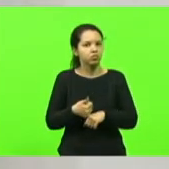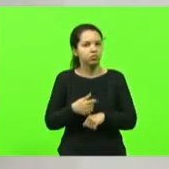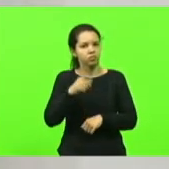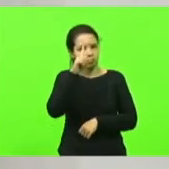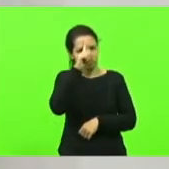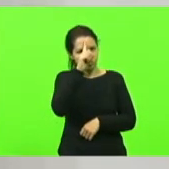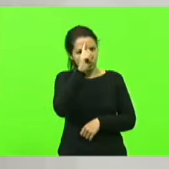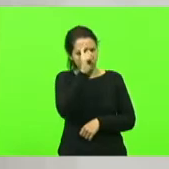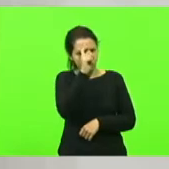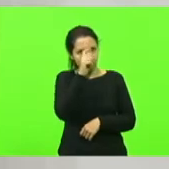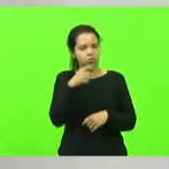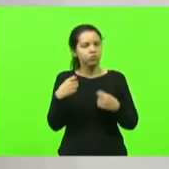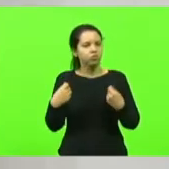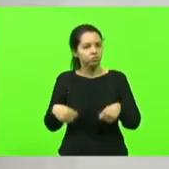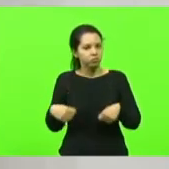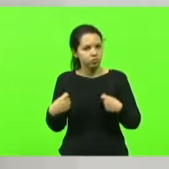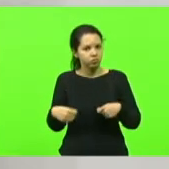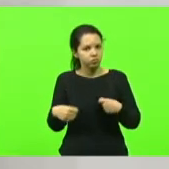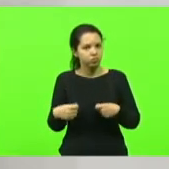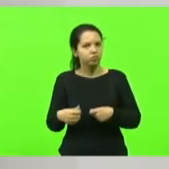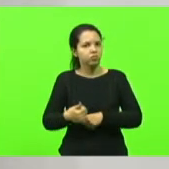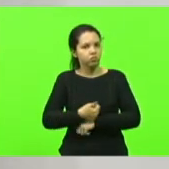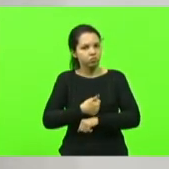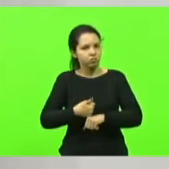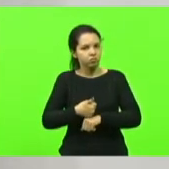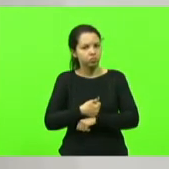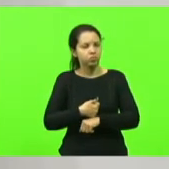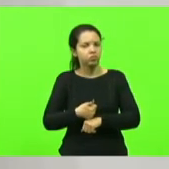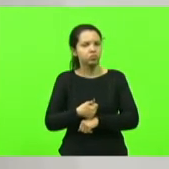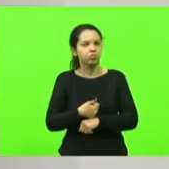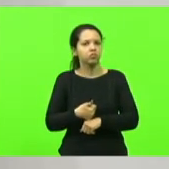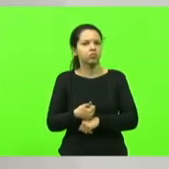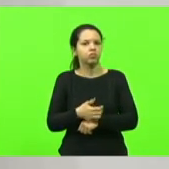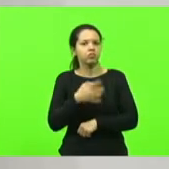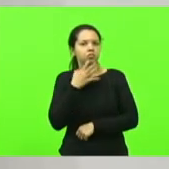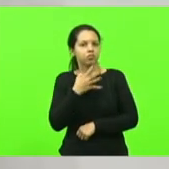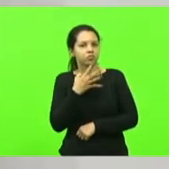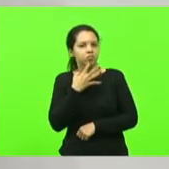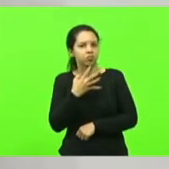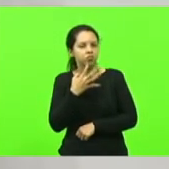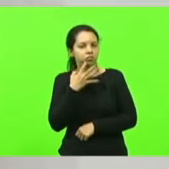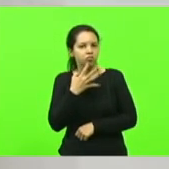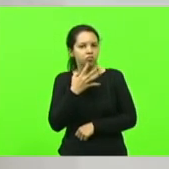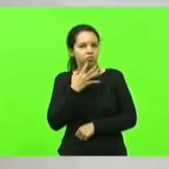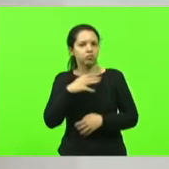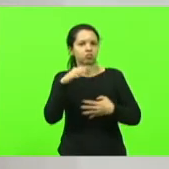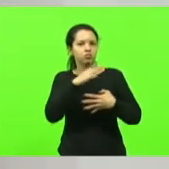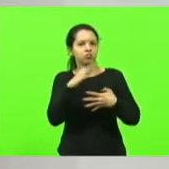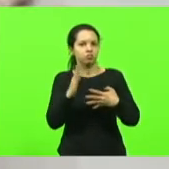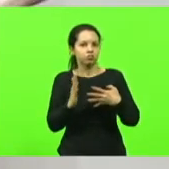profissionais que conheçam a linguagem de sinais.